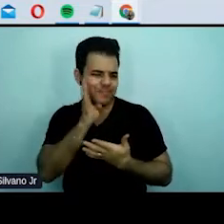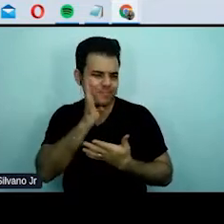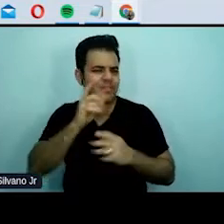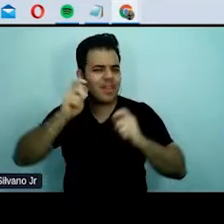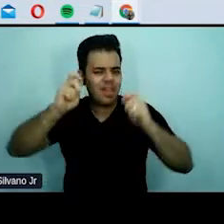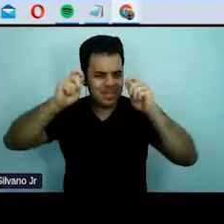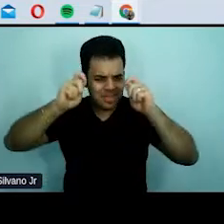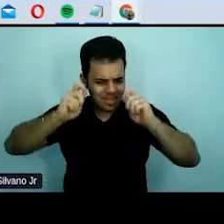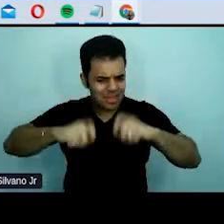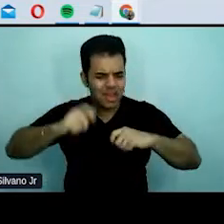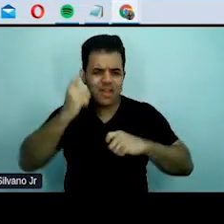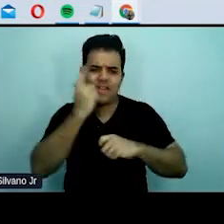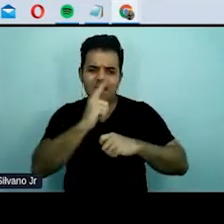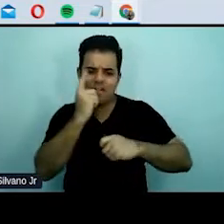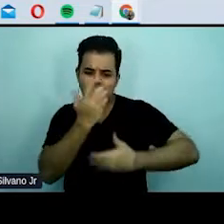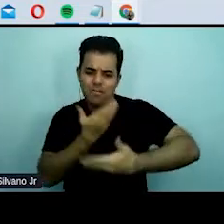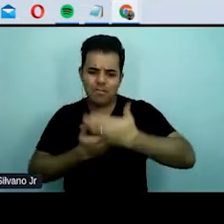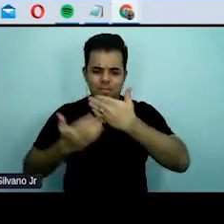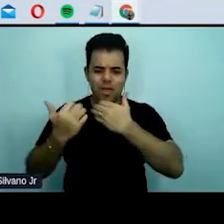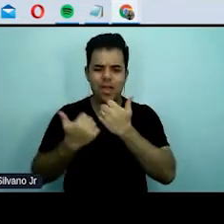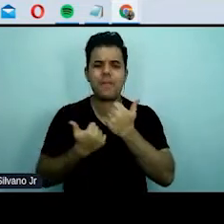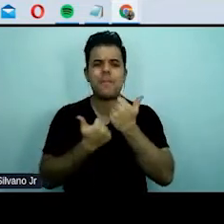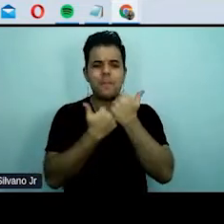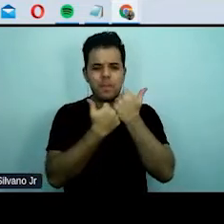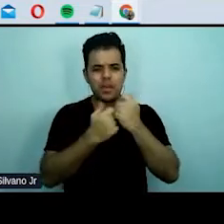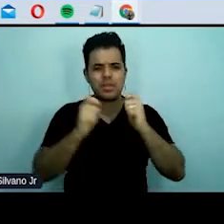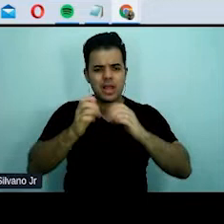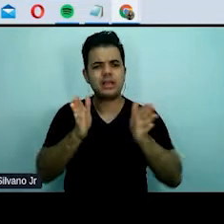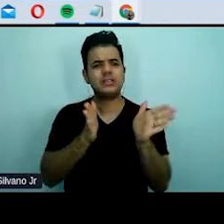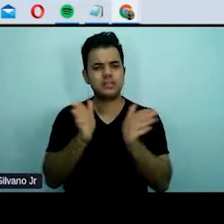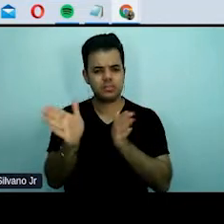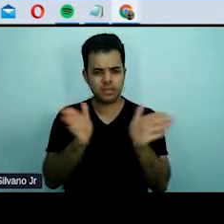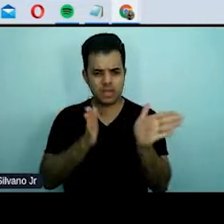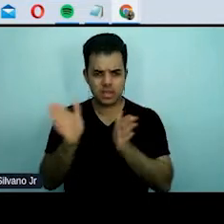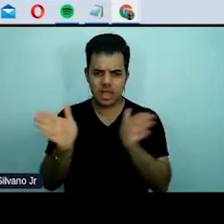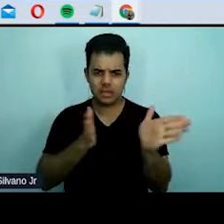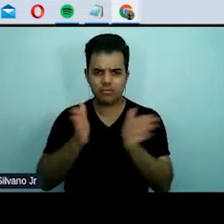ter esse recurso agora de acessibilidade.